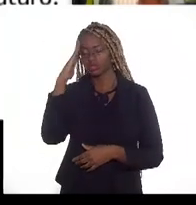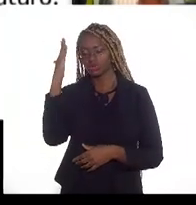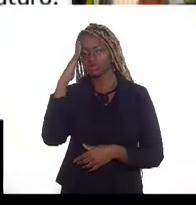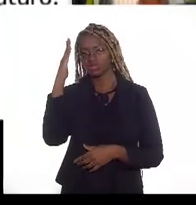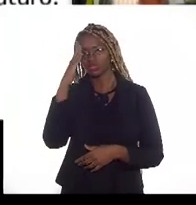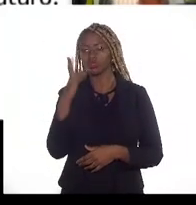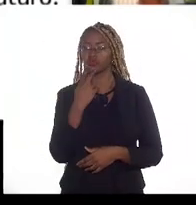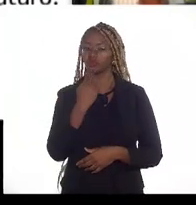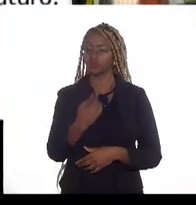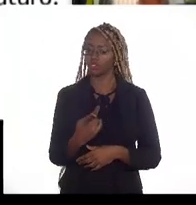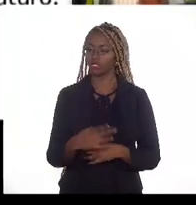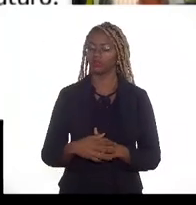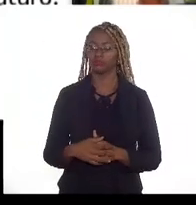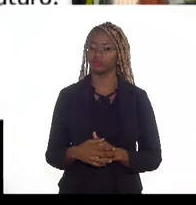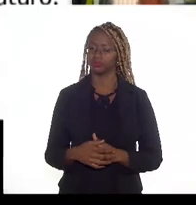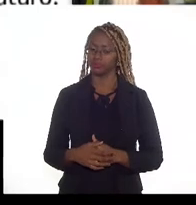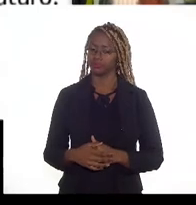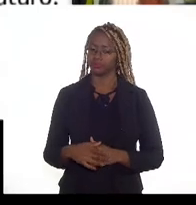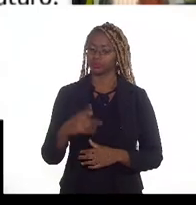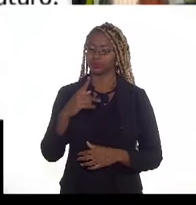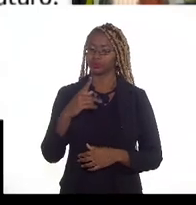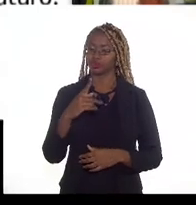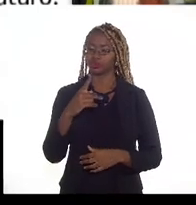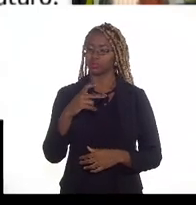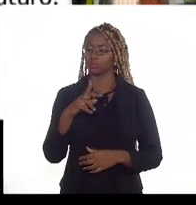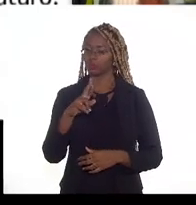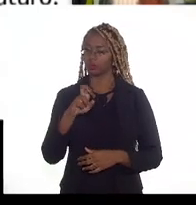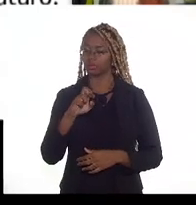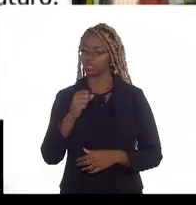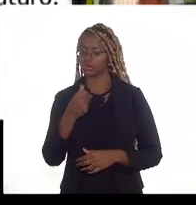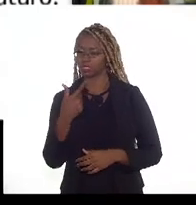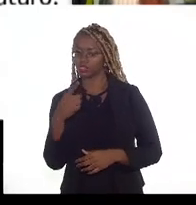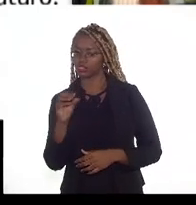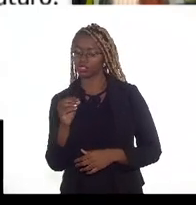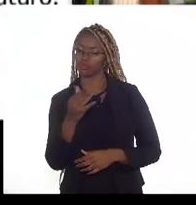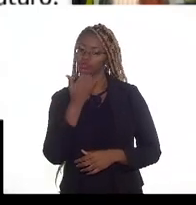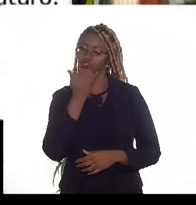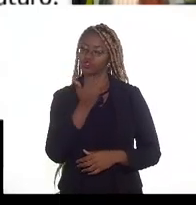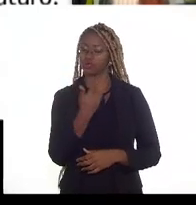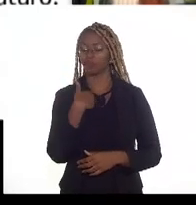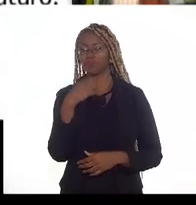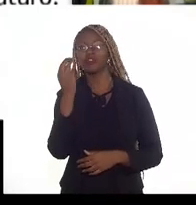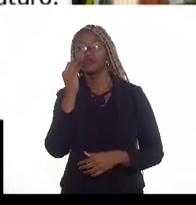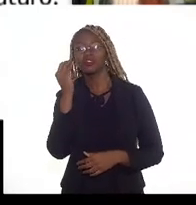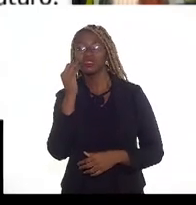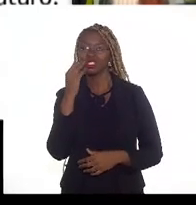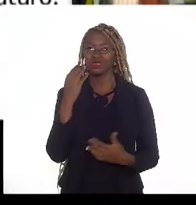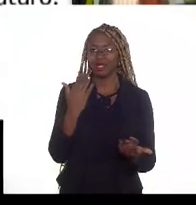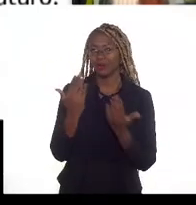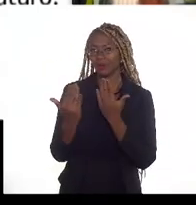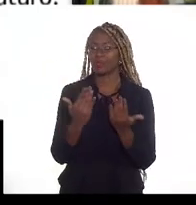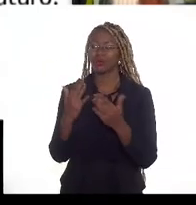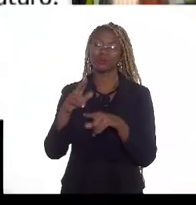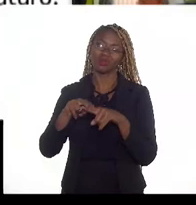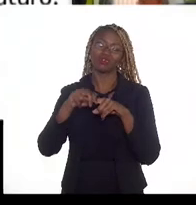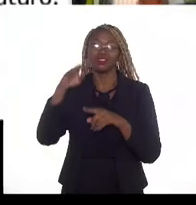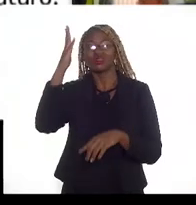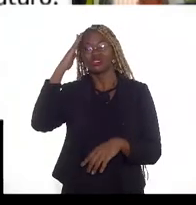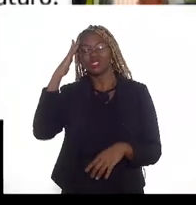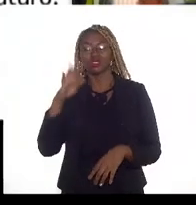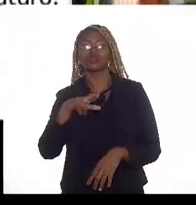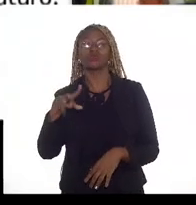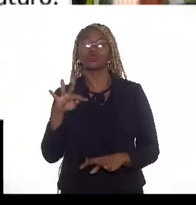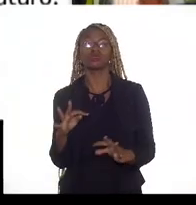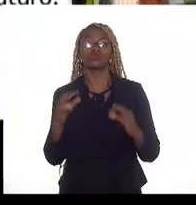fator de recuperação. E aí, desculpa, eu vou tentar fazer algum tipo de enologia, porque eu sei que nem todo mundo aqui